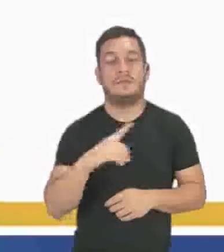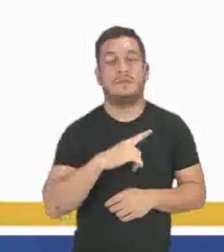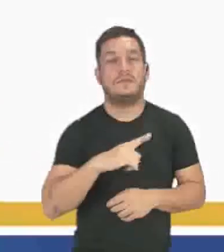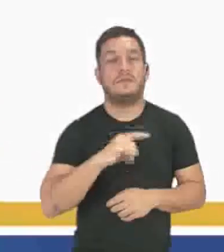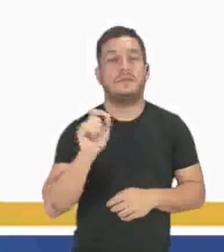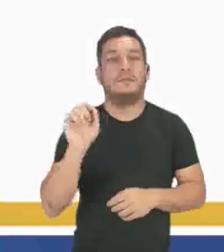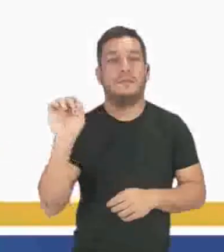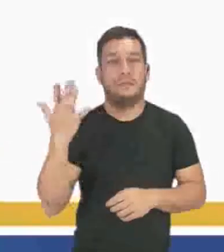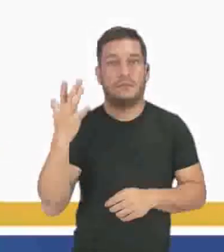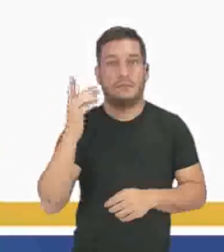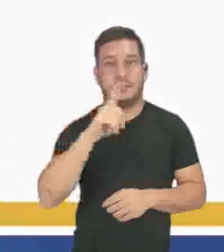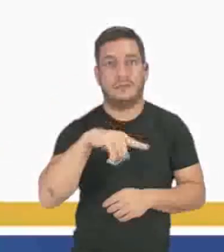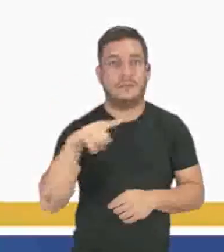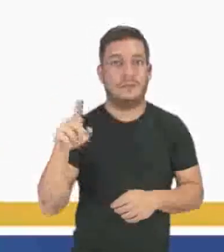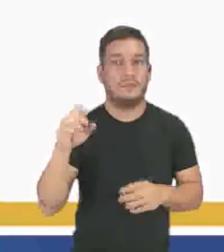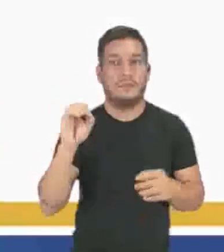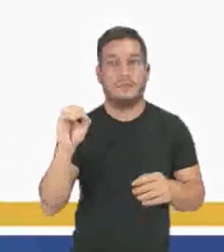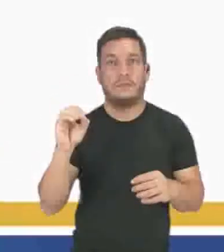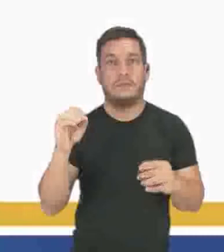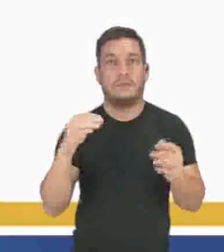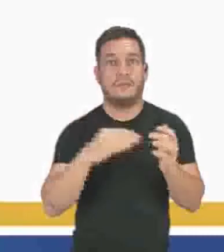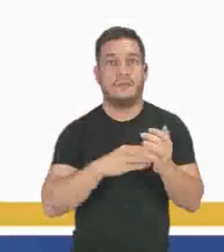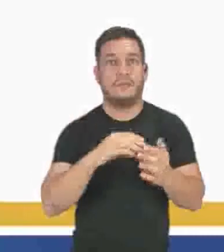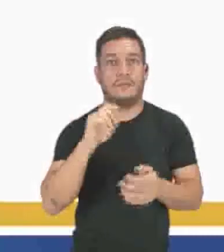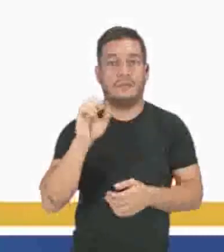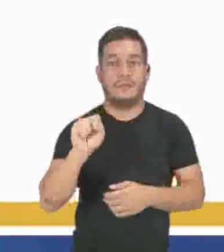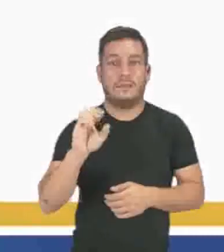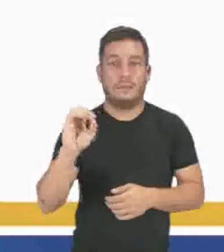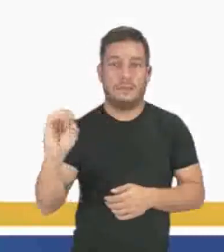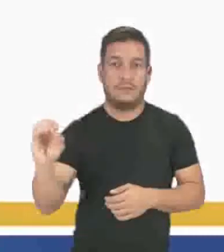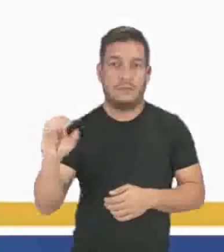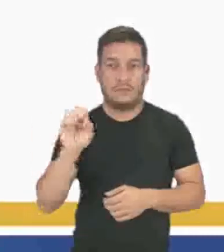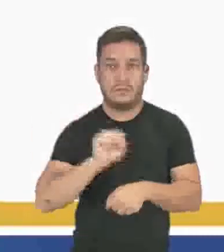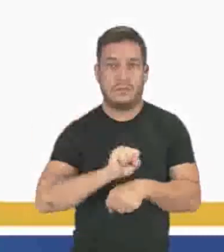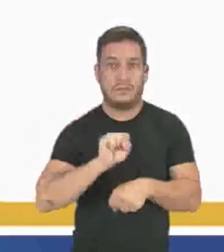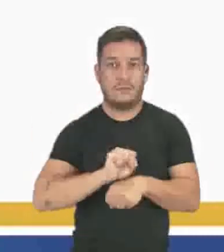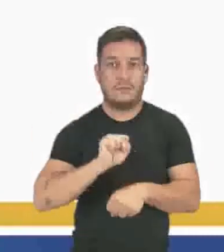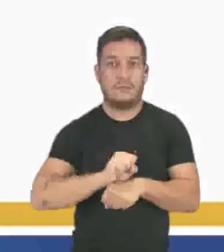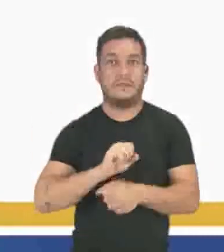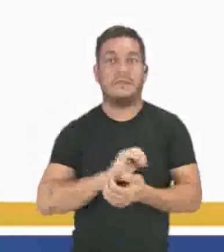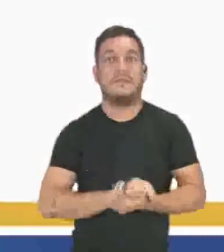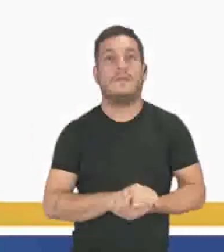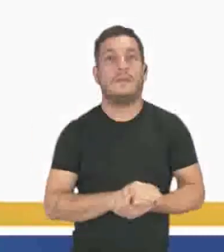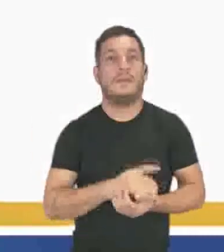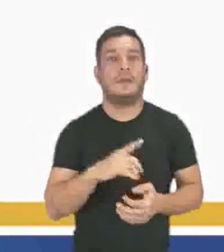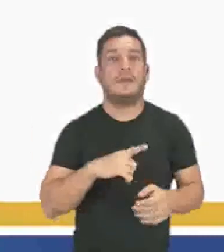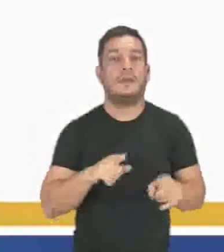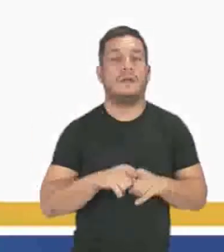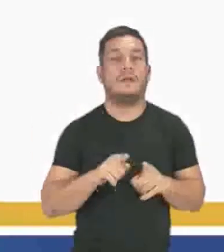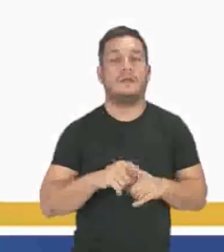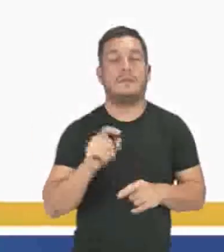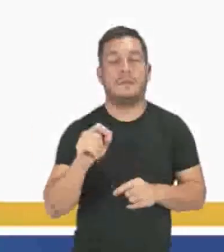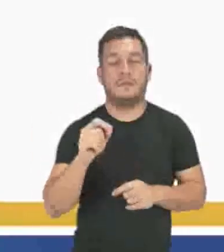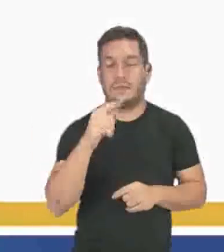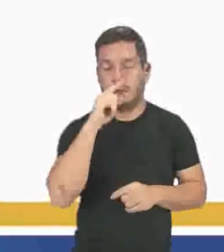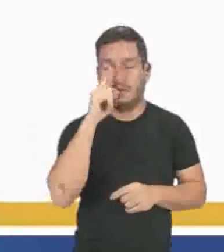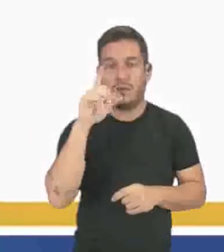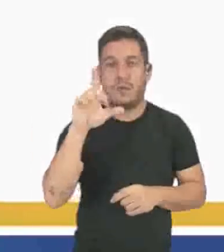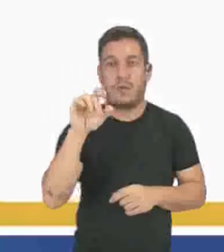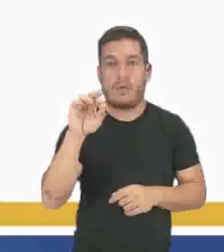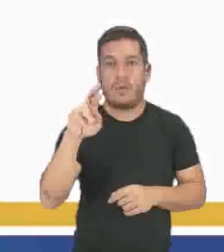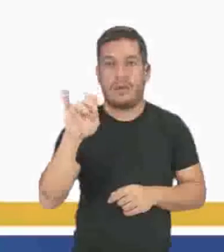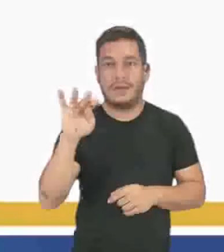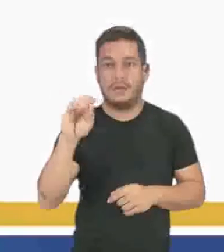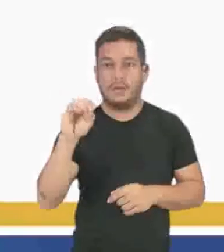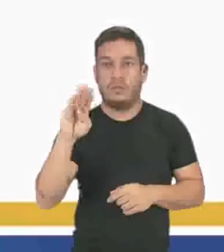temos aqui o tempo variando de 0 a 800 segundo. E nós temos aqui a concentração do cloreto de